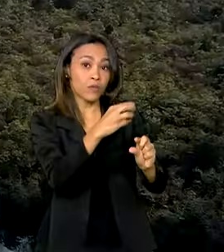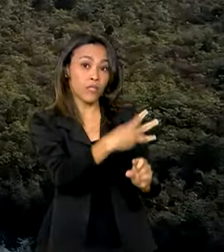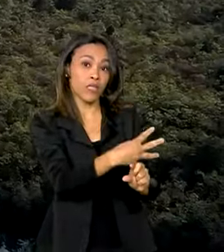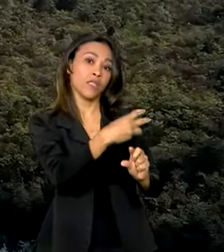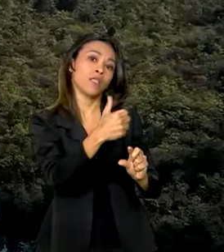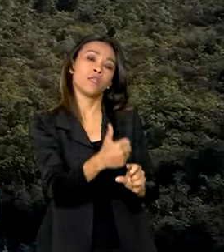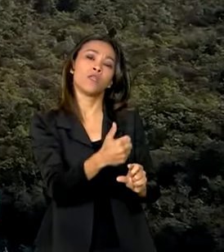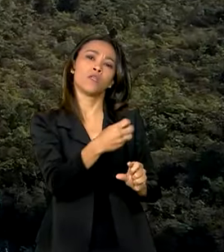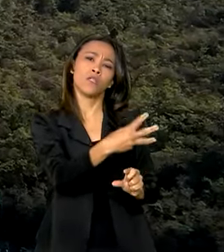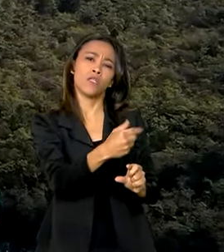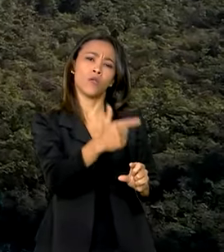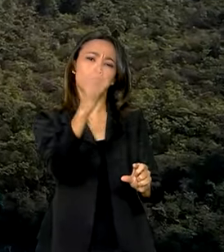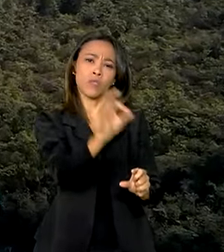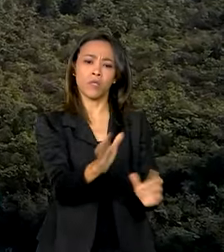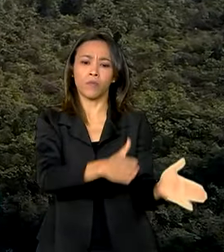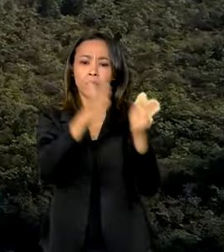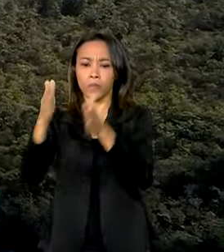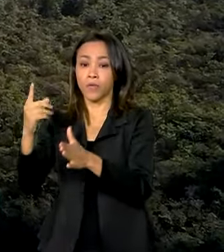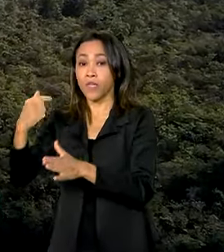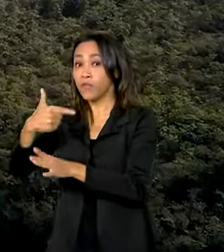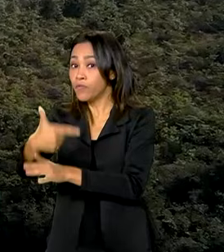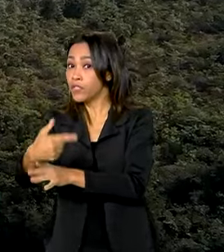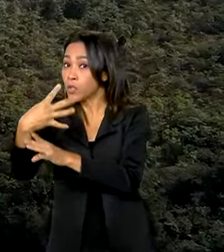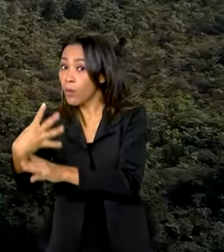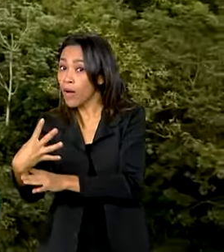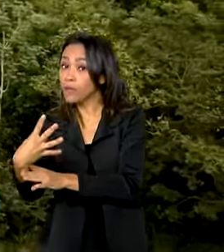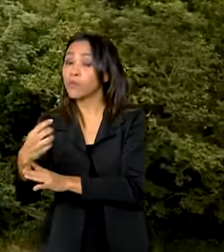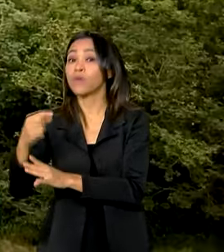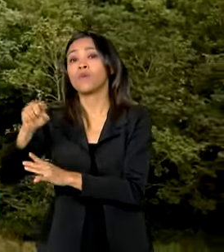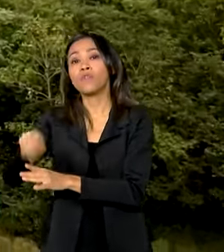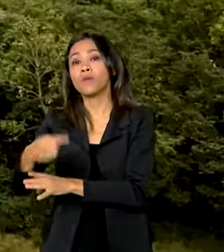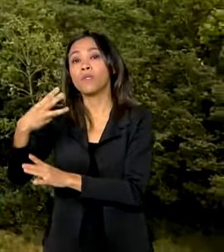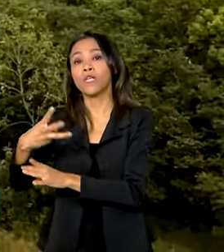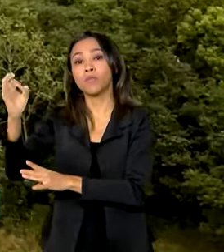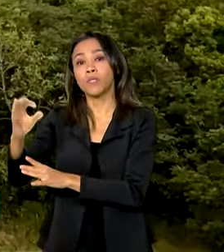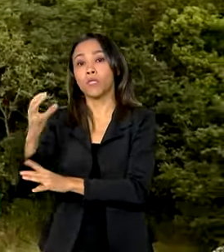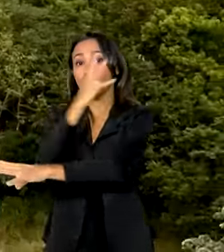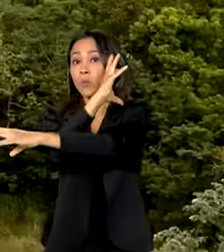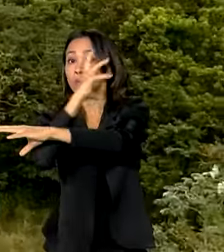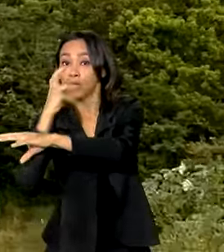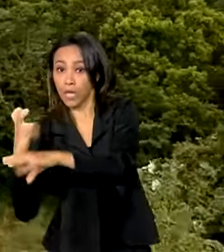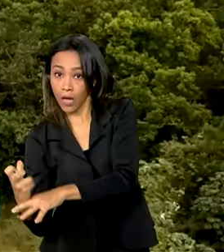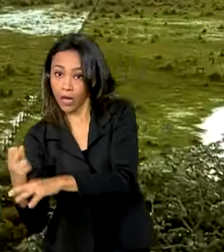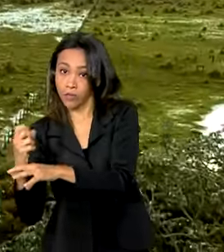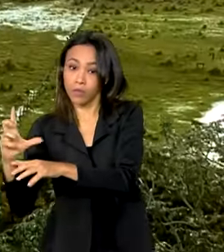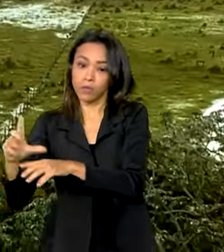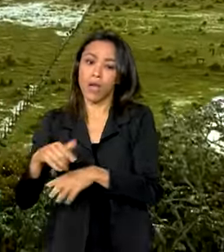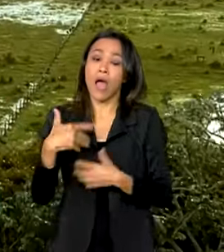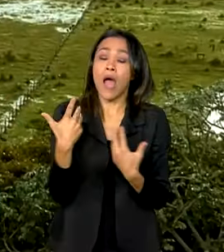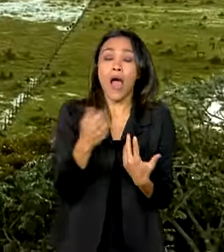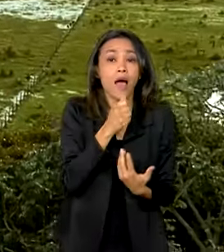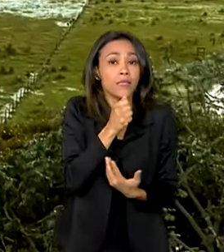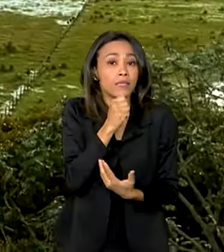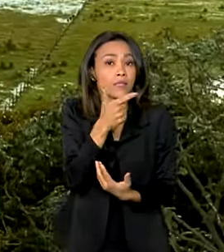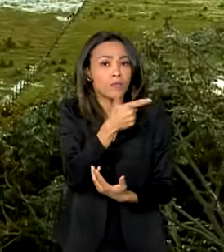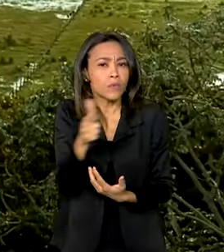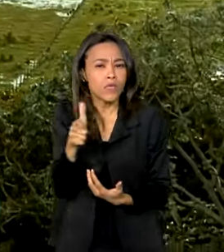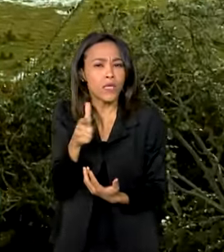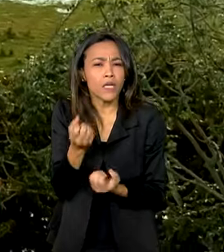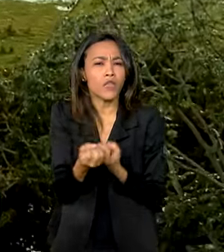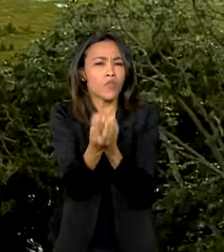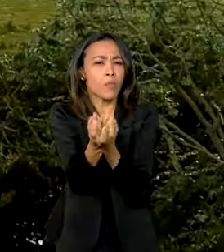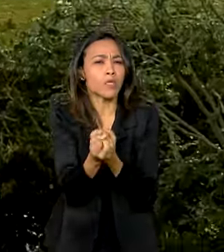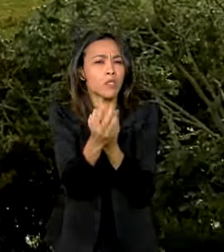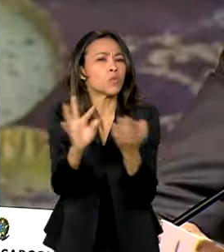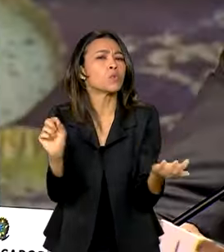e no Cerrado de 24,3%. De acordo com o Ministério do Meio Ambiente, ainda não há dados consolidados sobre a